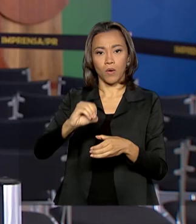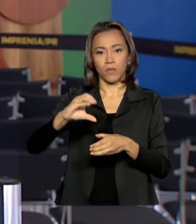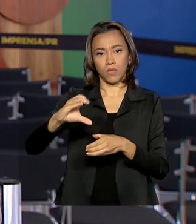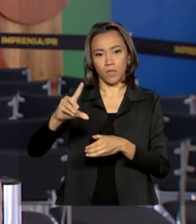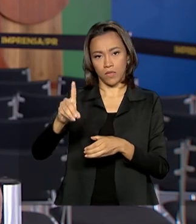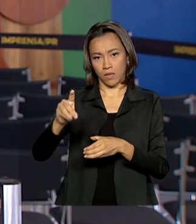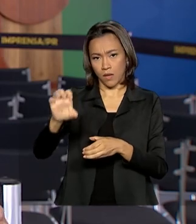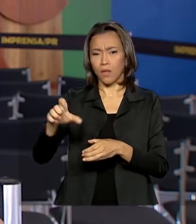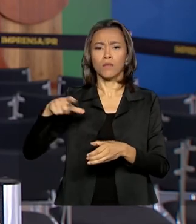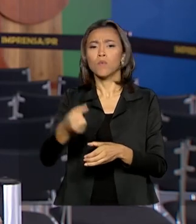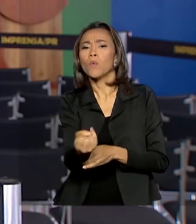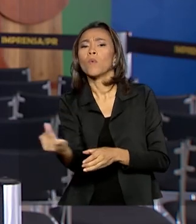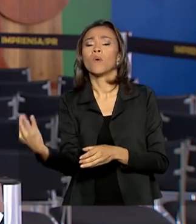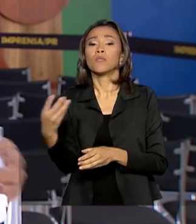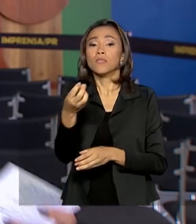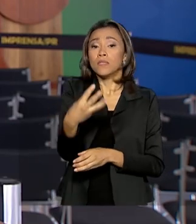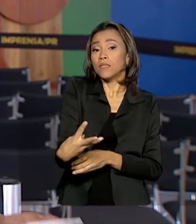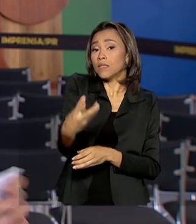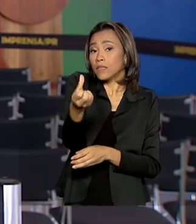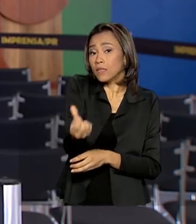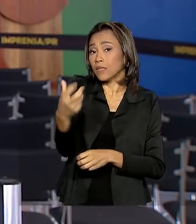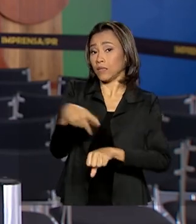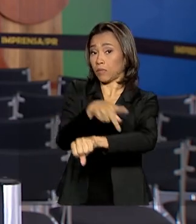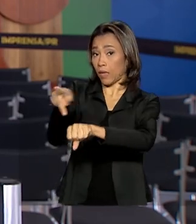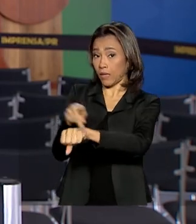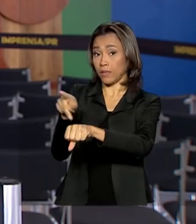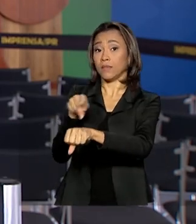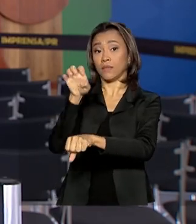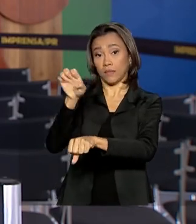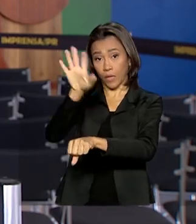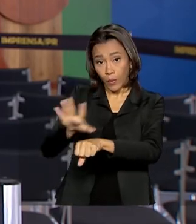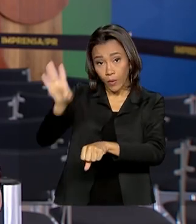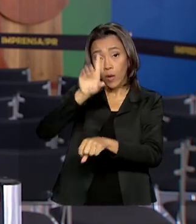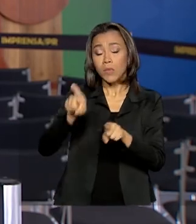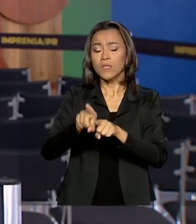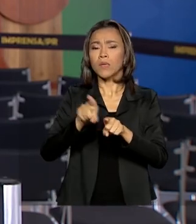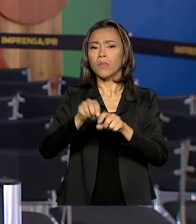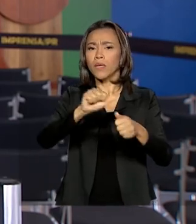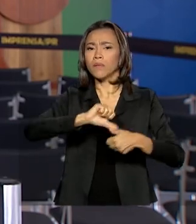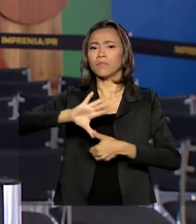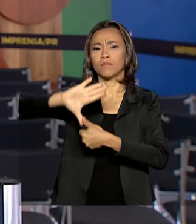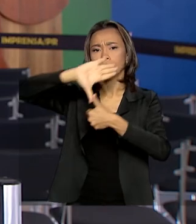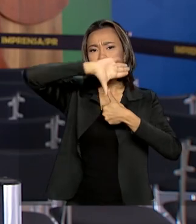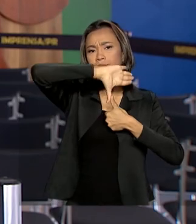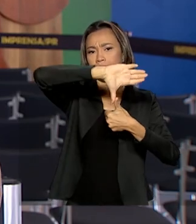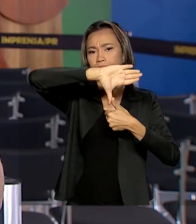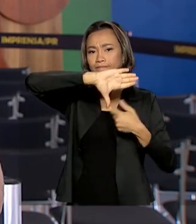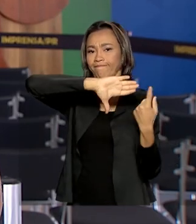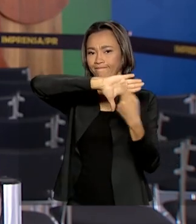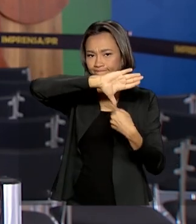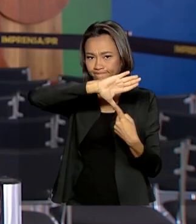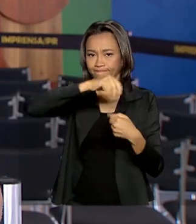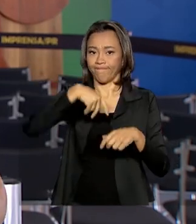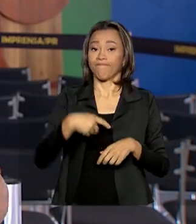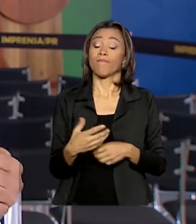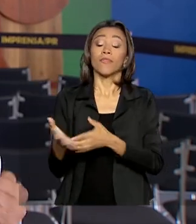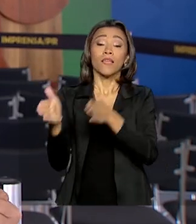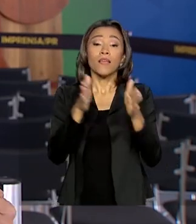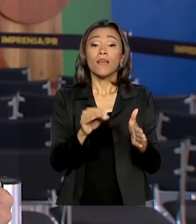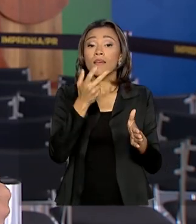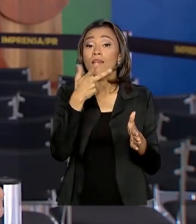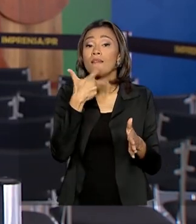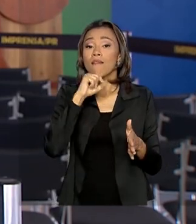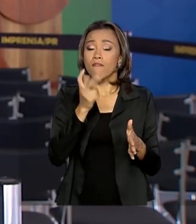países membros, a maior parte da Europa e também da América do Norte. Quem comentou esse assunto agora há pouco foi o presidente Jair Bolsonaro,